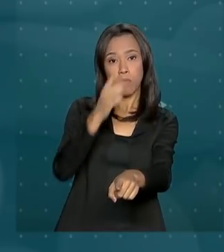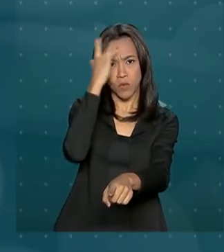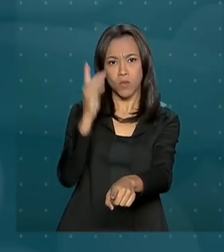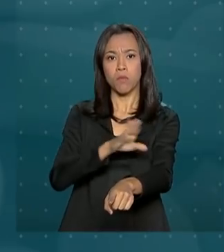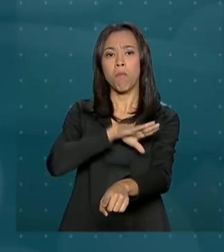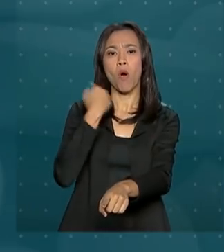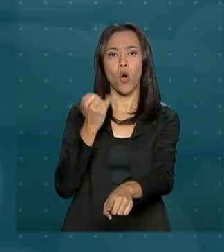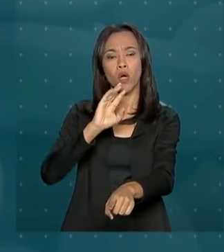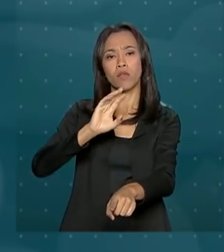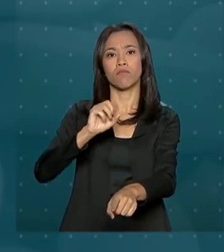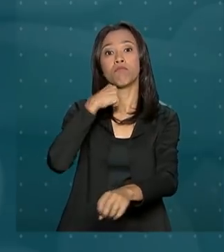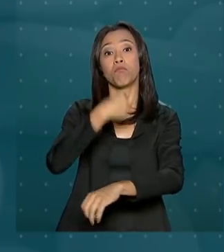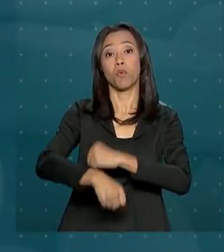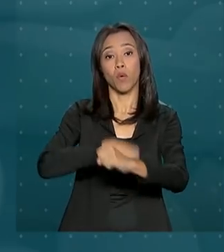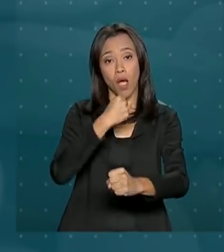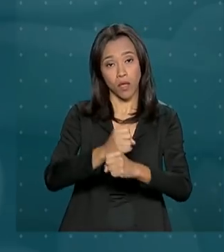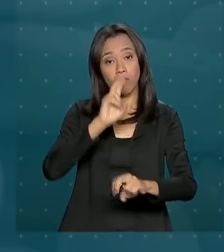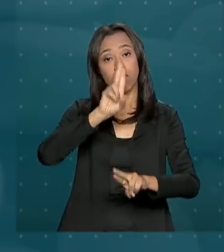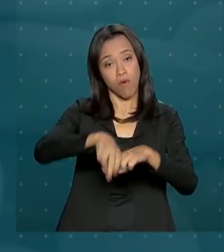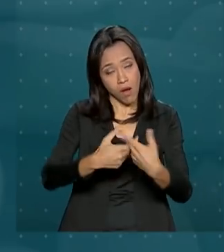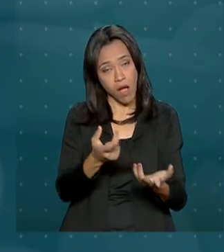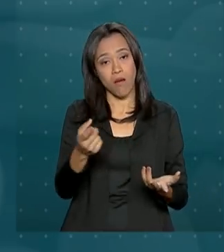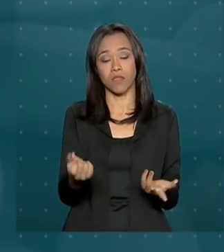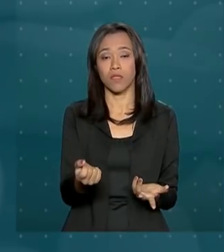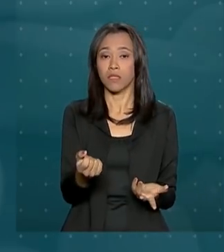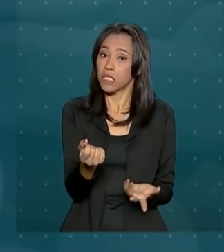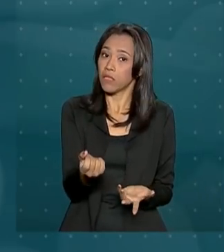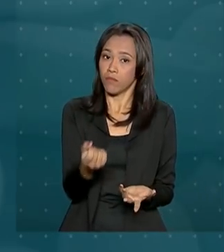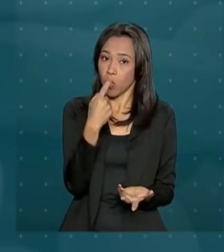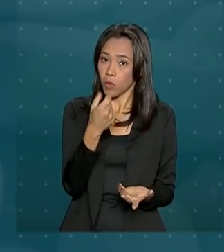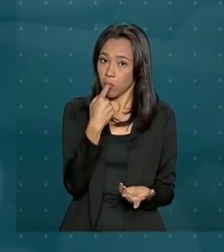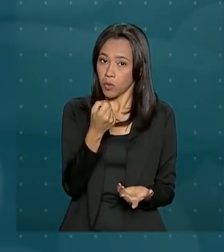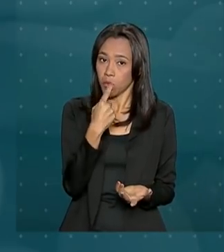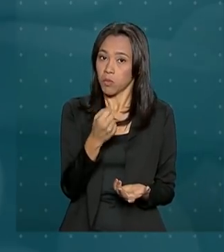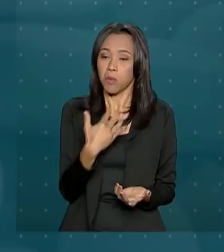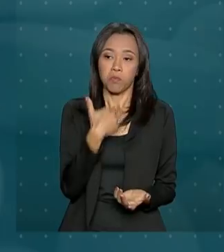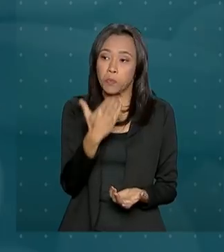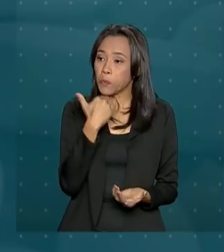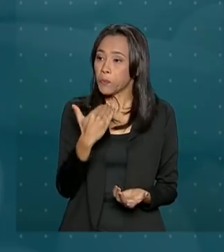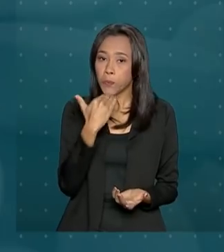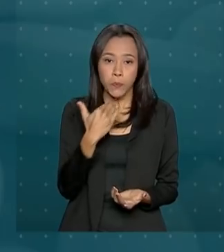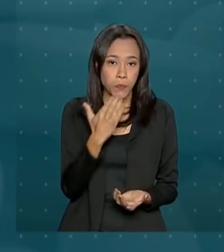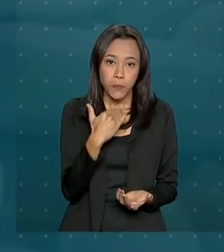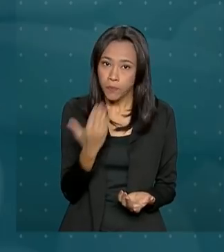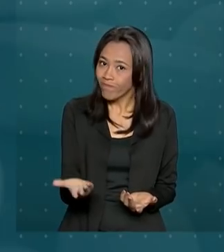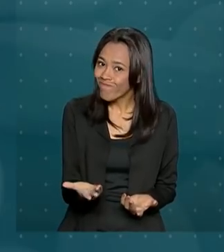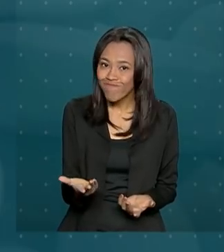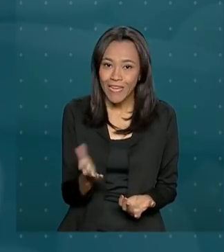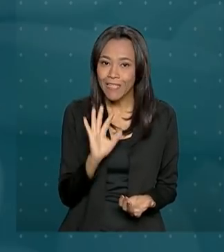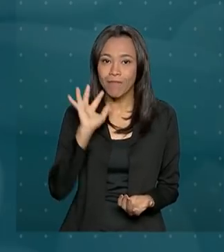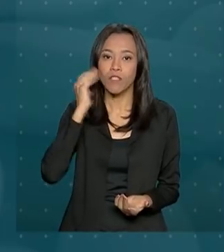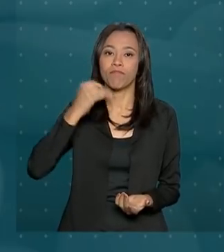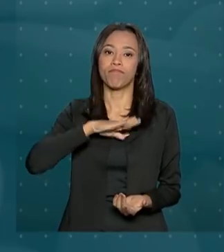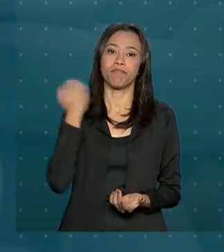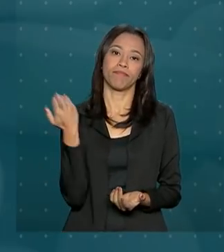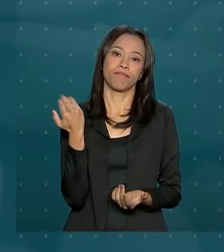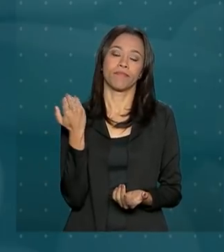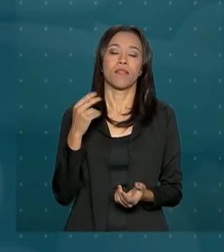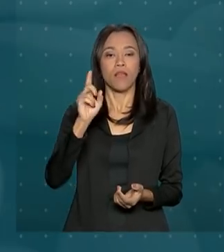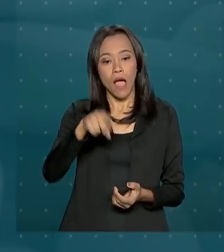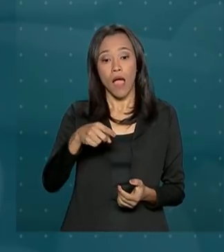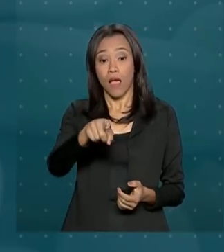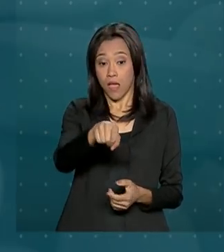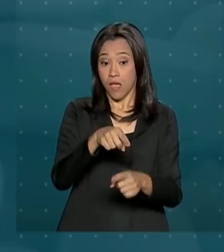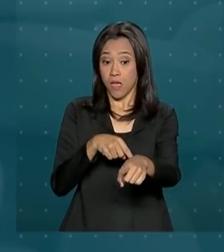ano vítimas de doenças resistentes a medicamentos. Desse total, 200 mil mortes são por